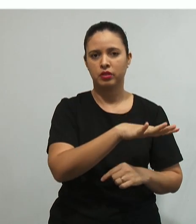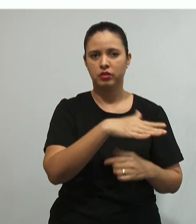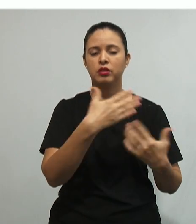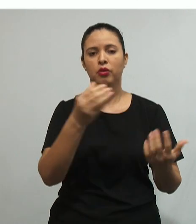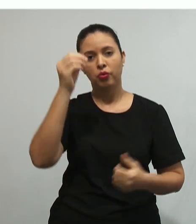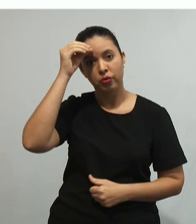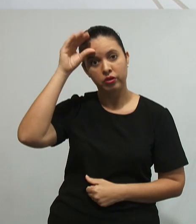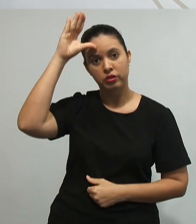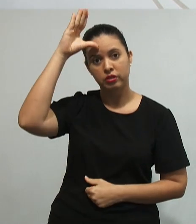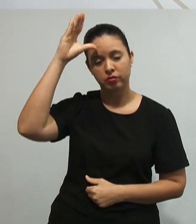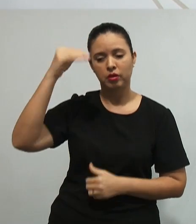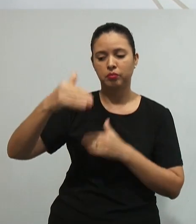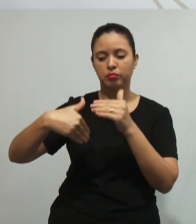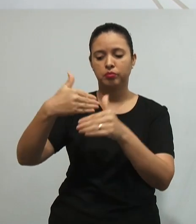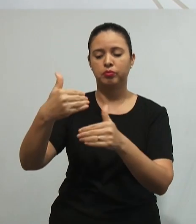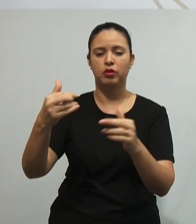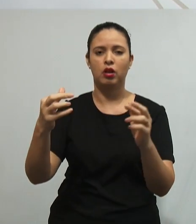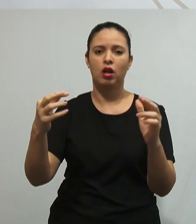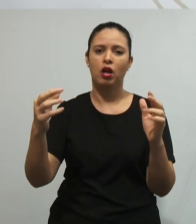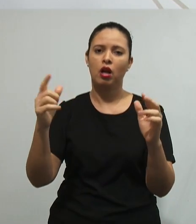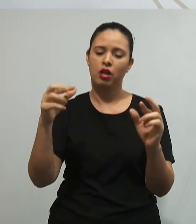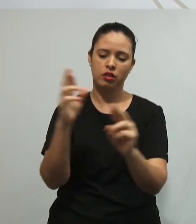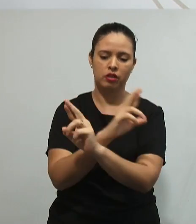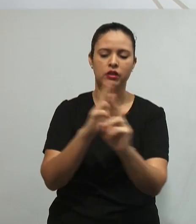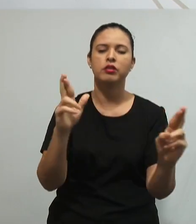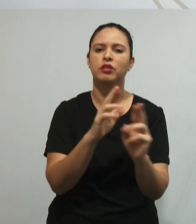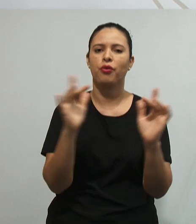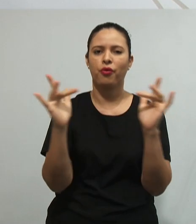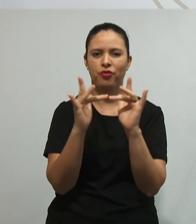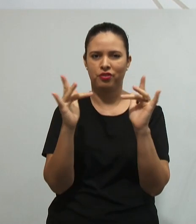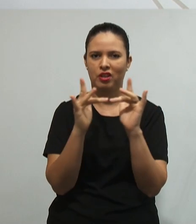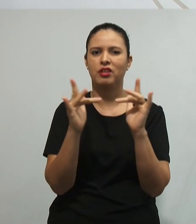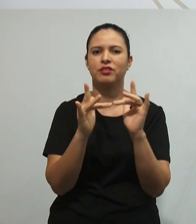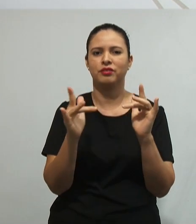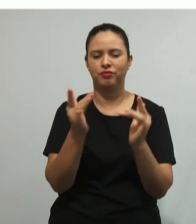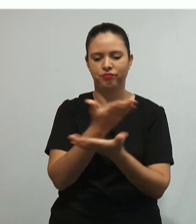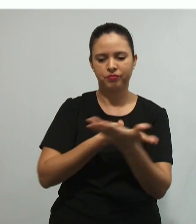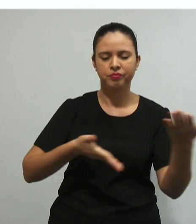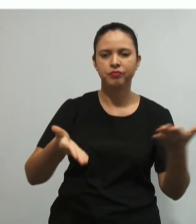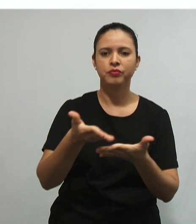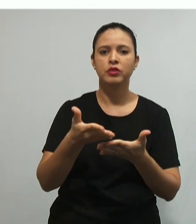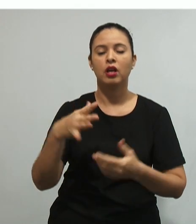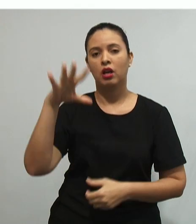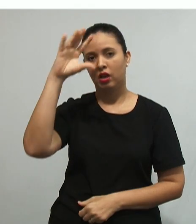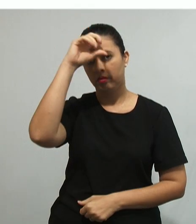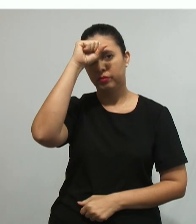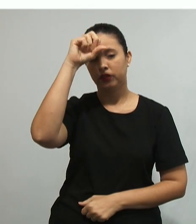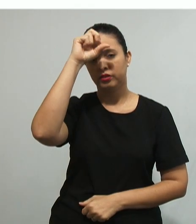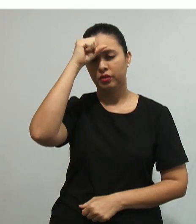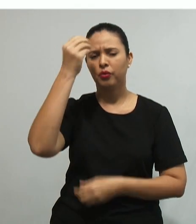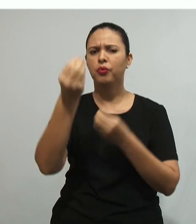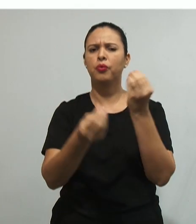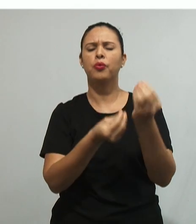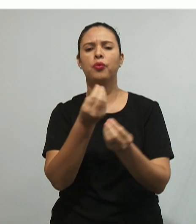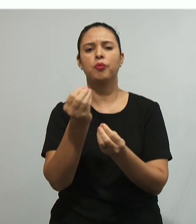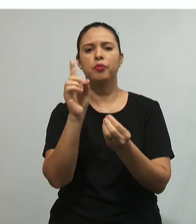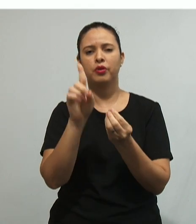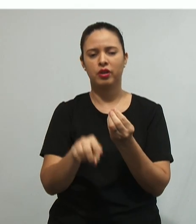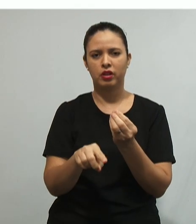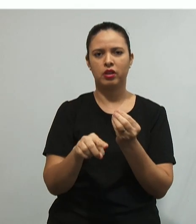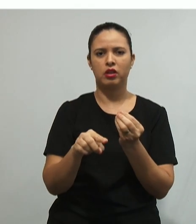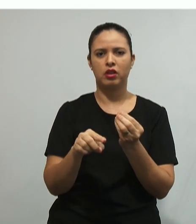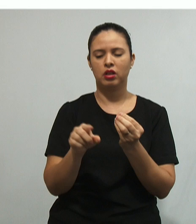se dá deste processo de interação. entre a criança e o objeto. Aprendemos, a partir da ação do